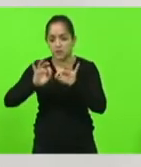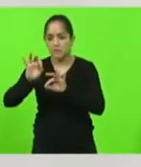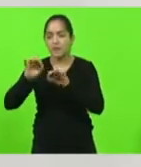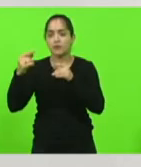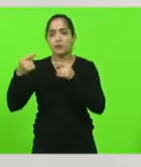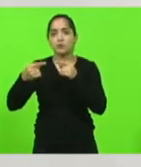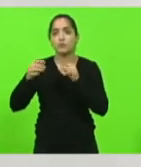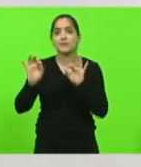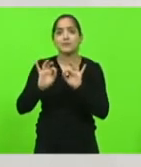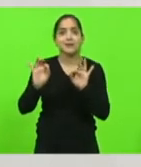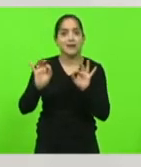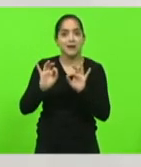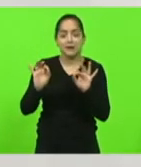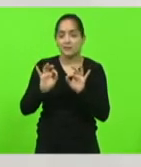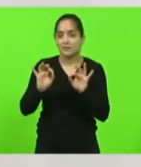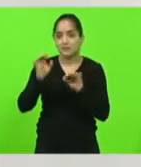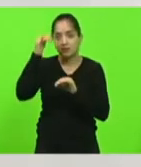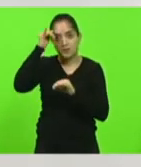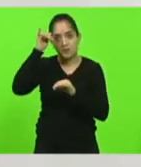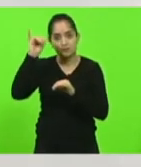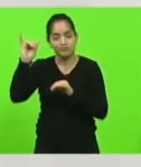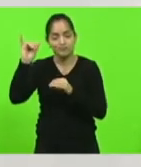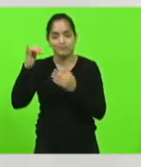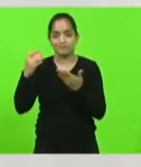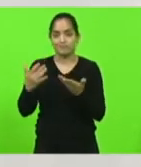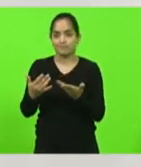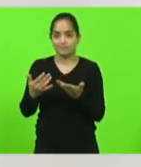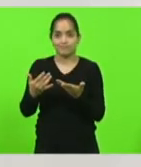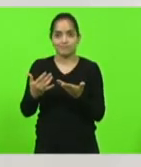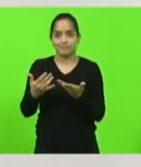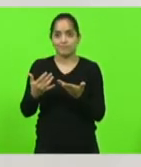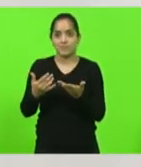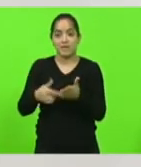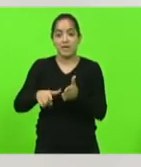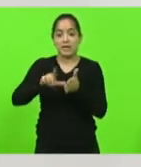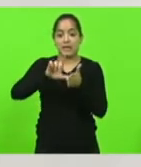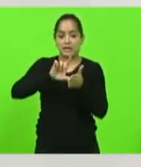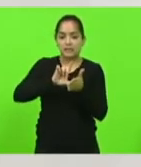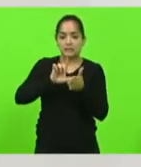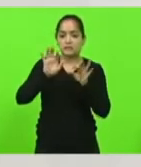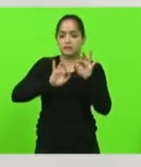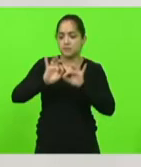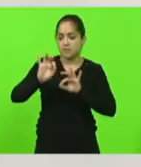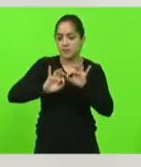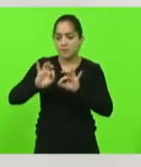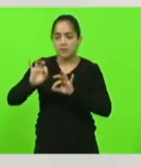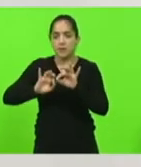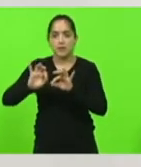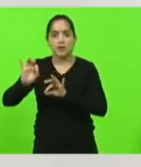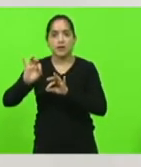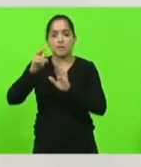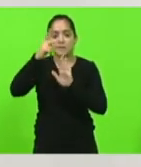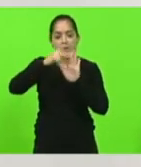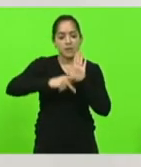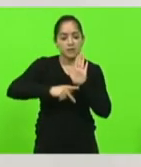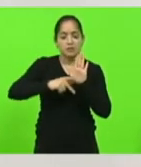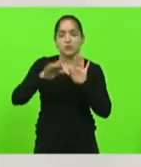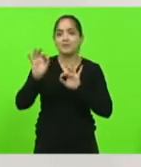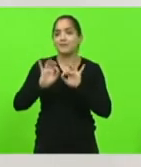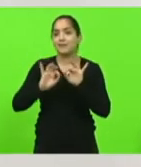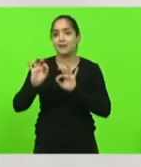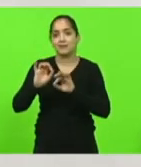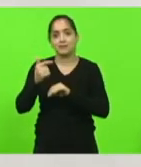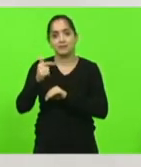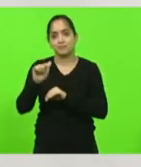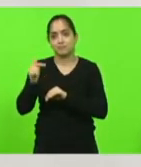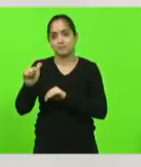não fiz não fomos previdentes nós não nos antevemos aquilo que é que é que